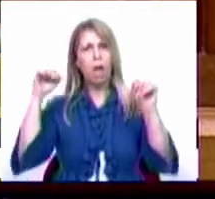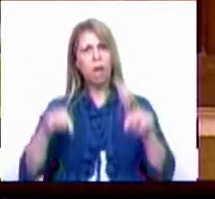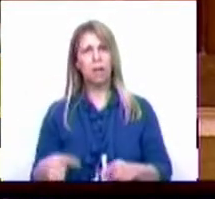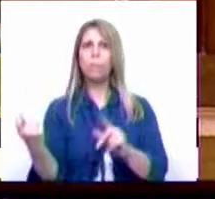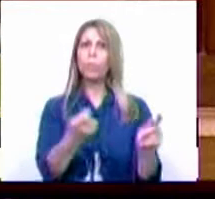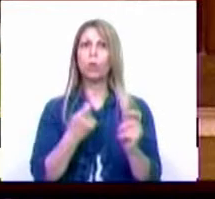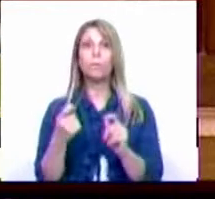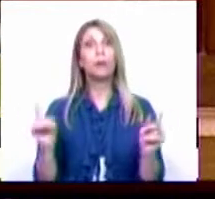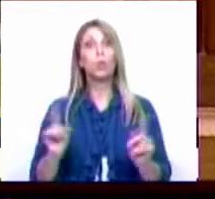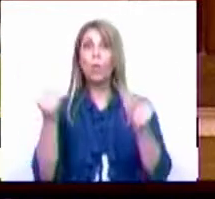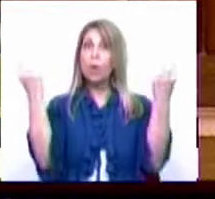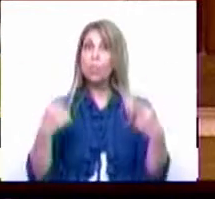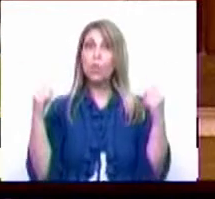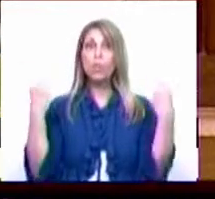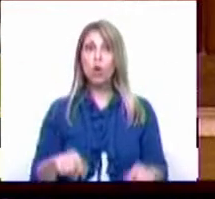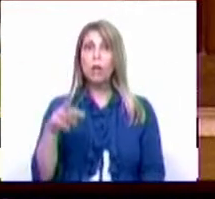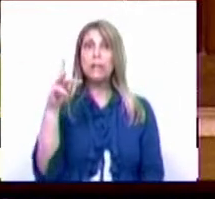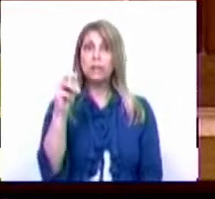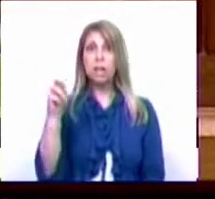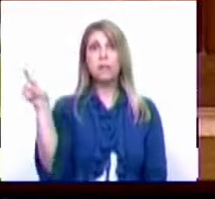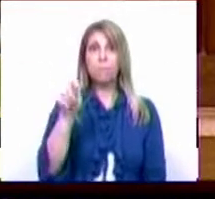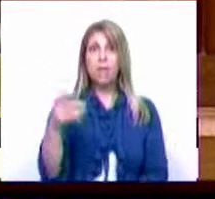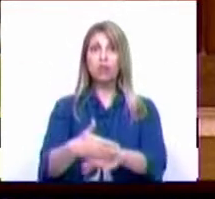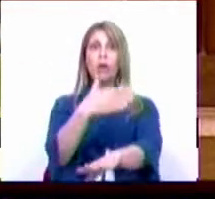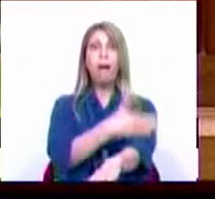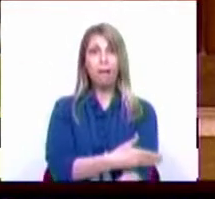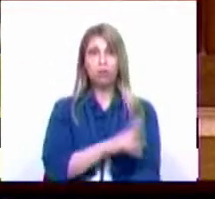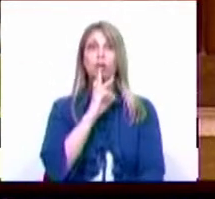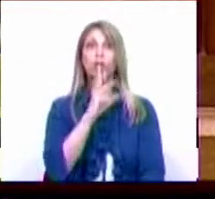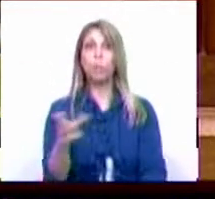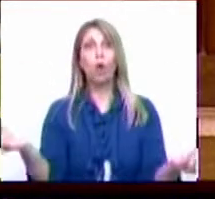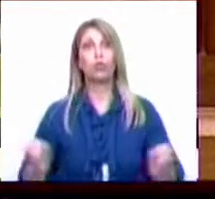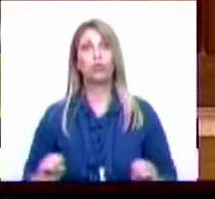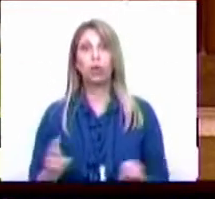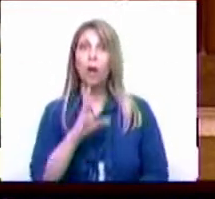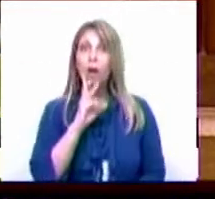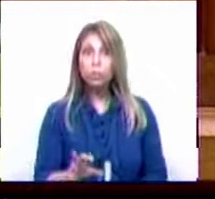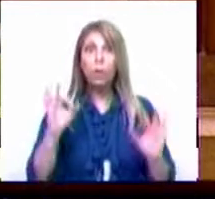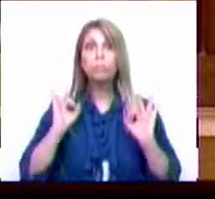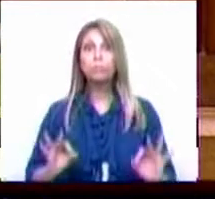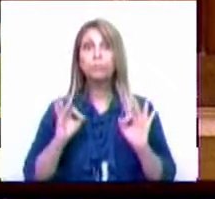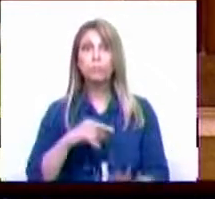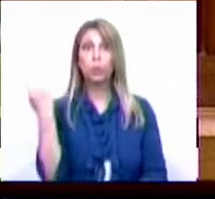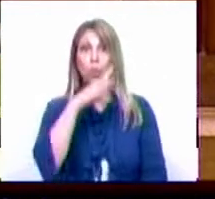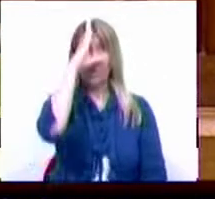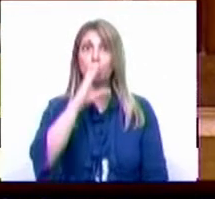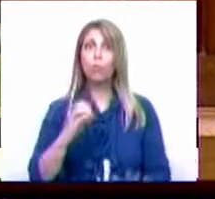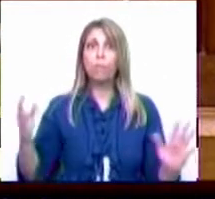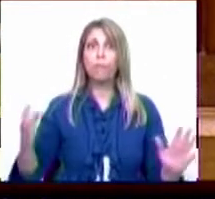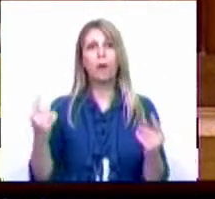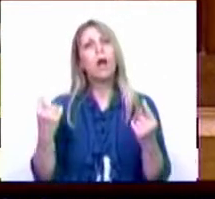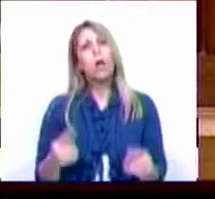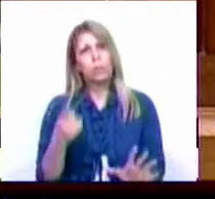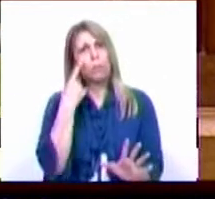porque nas 13 meses anteriores não tenha havido uma resposta tremenda do nosso Governo, onde como é evidente temos a